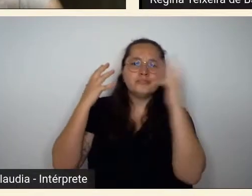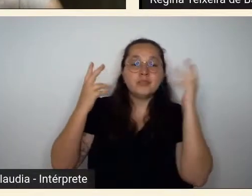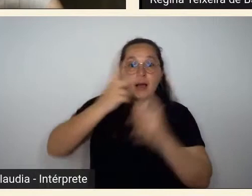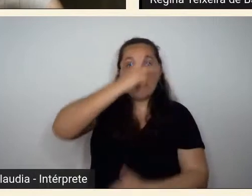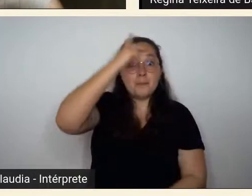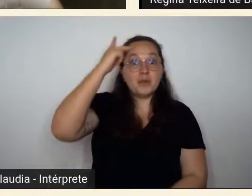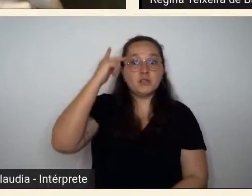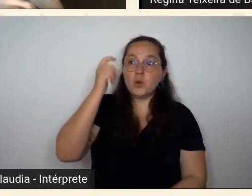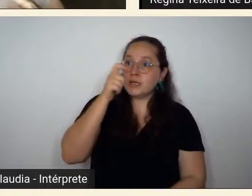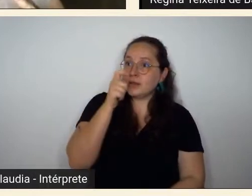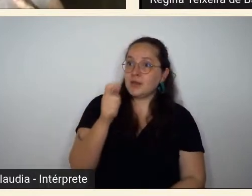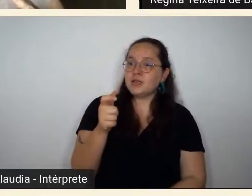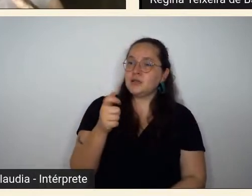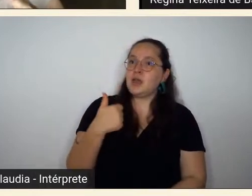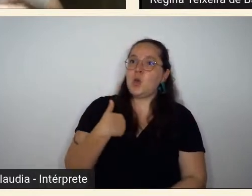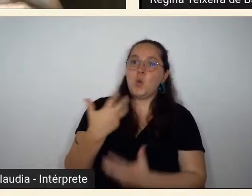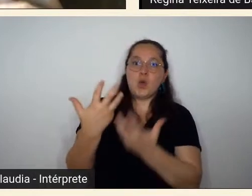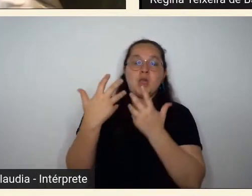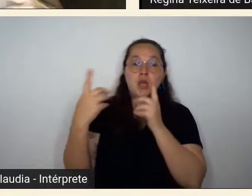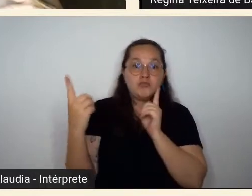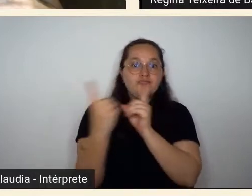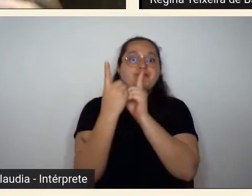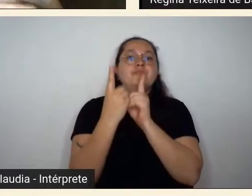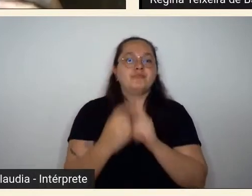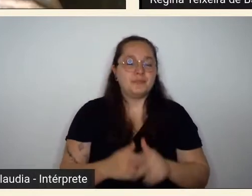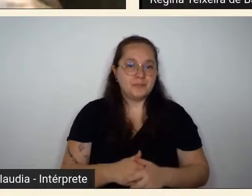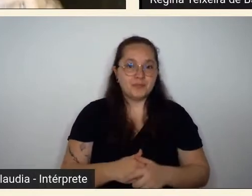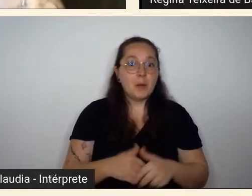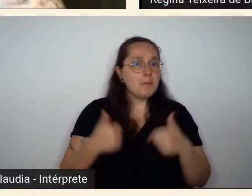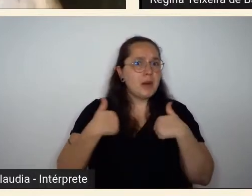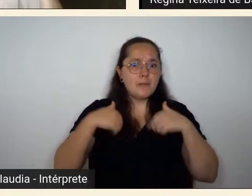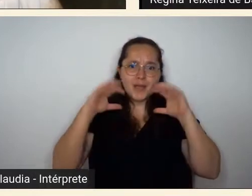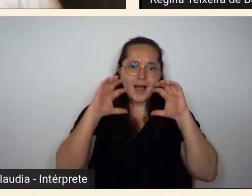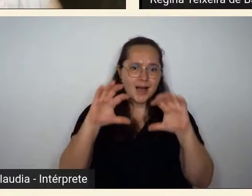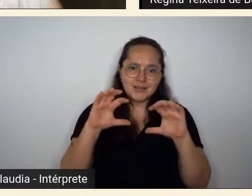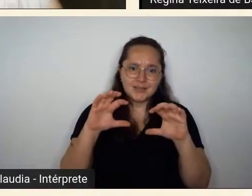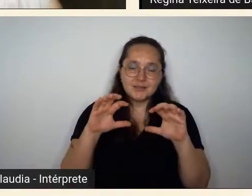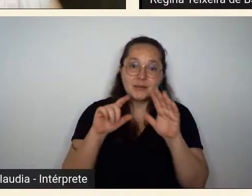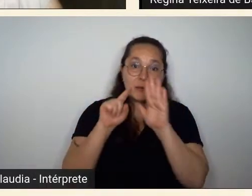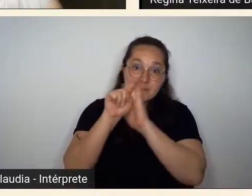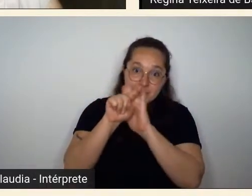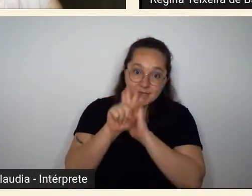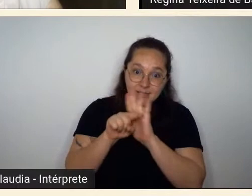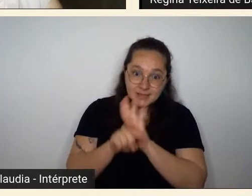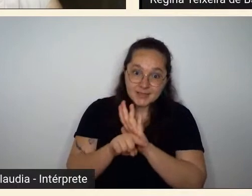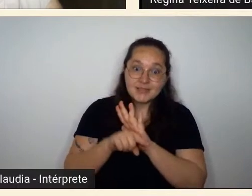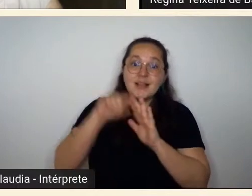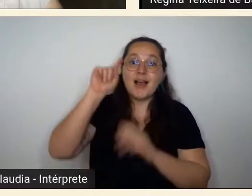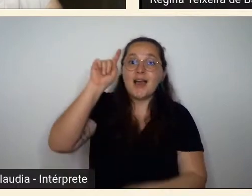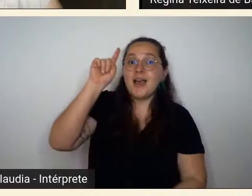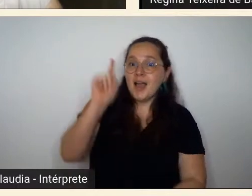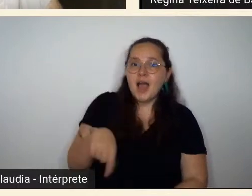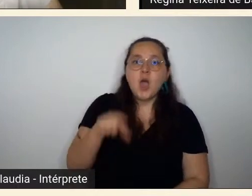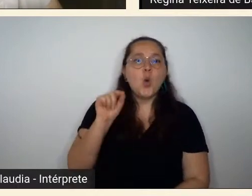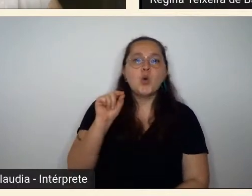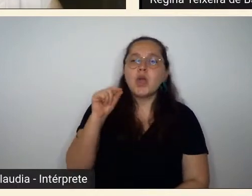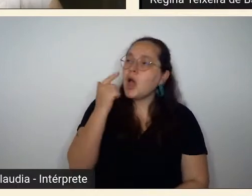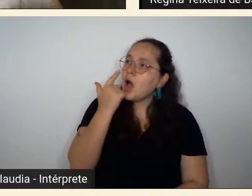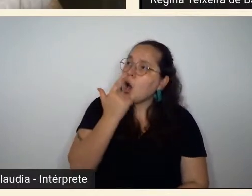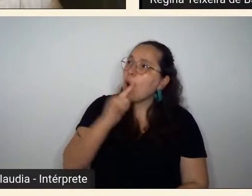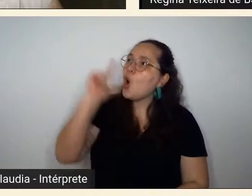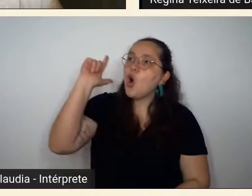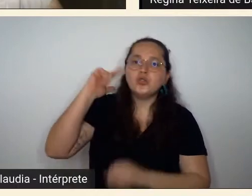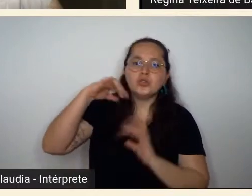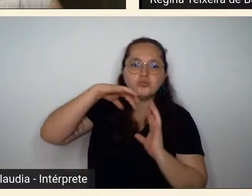entrevistava e para mim sempre foi assim fazer pesquisa é um mergulhar num outro universo e eu acho que